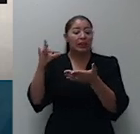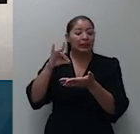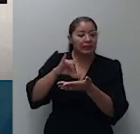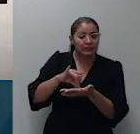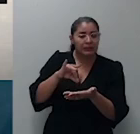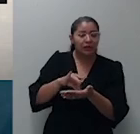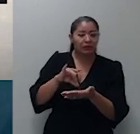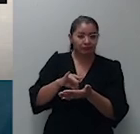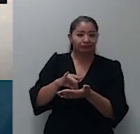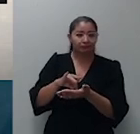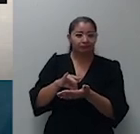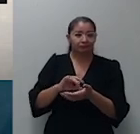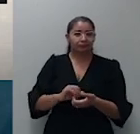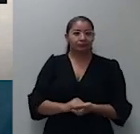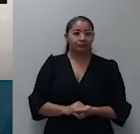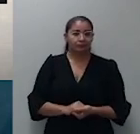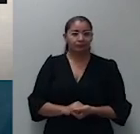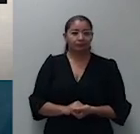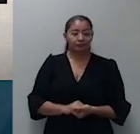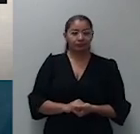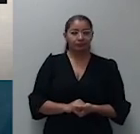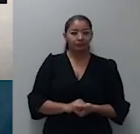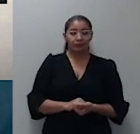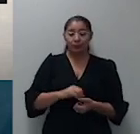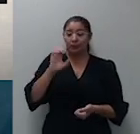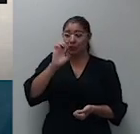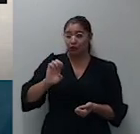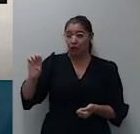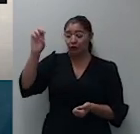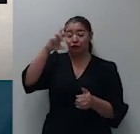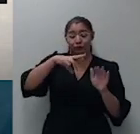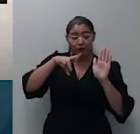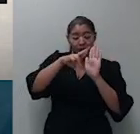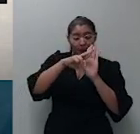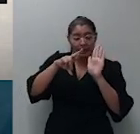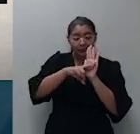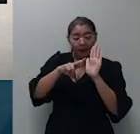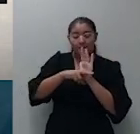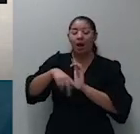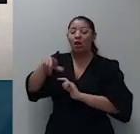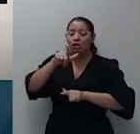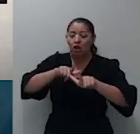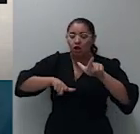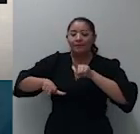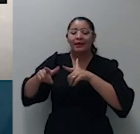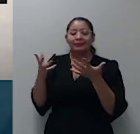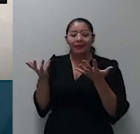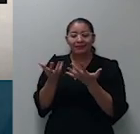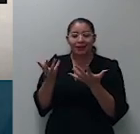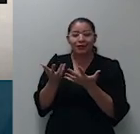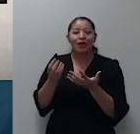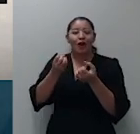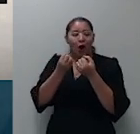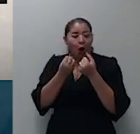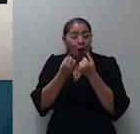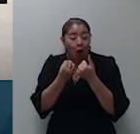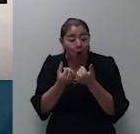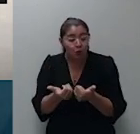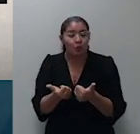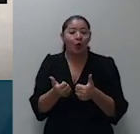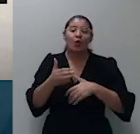pois ao Estado que fixa normas para seu exercício interessa o seu bom desempenho cito a fonte